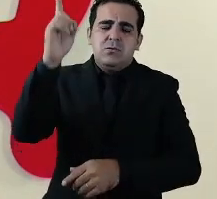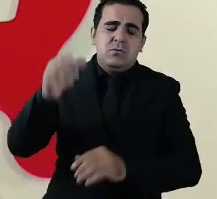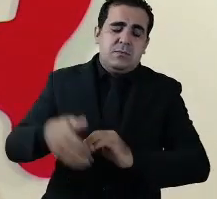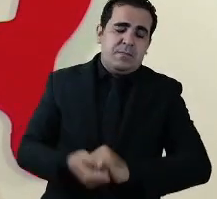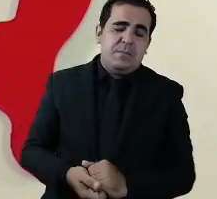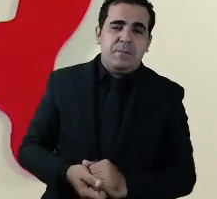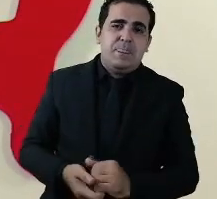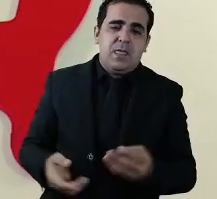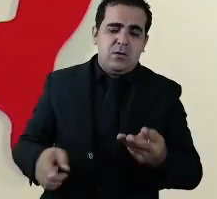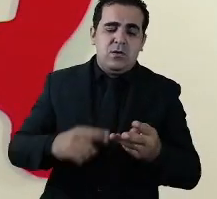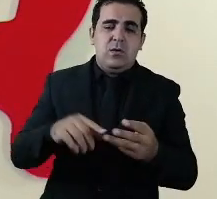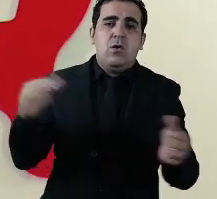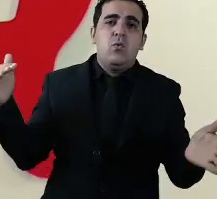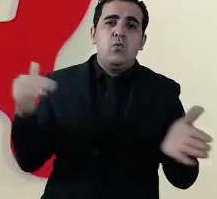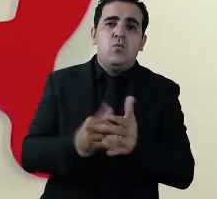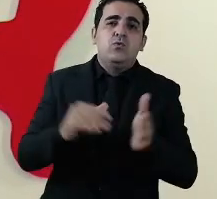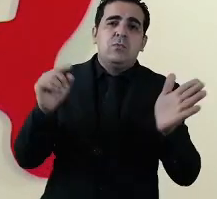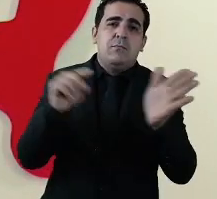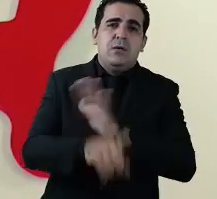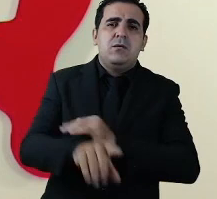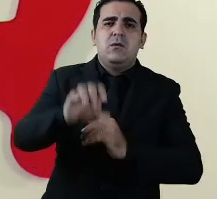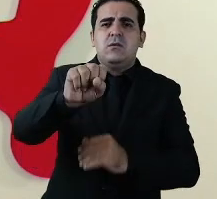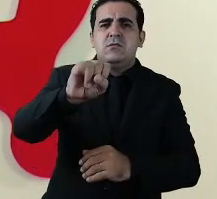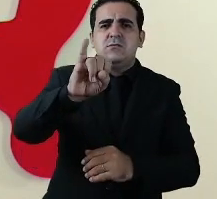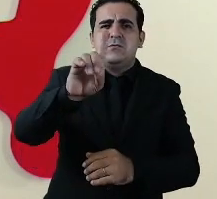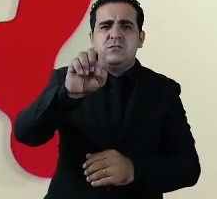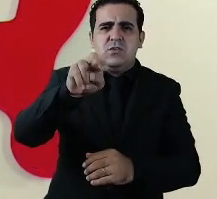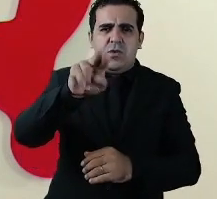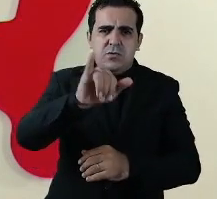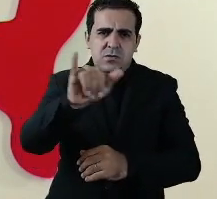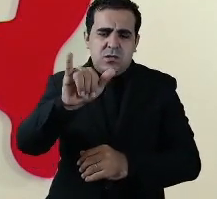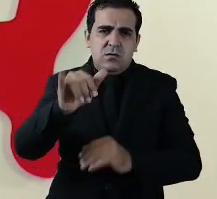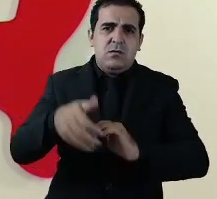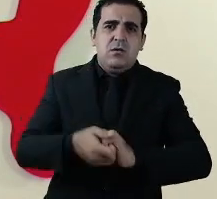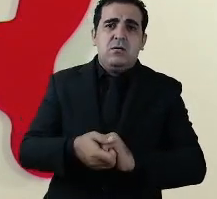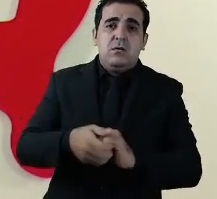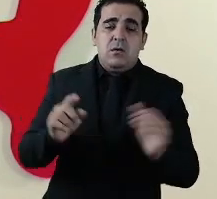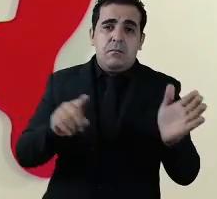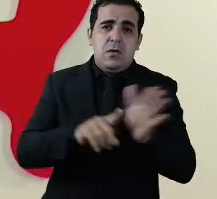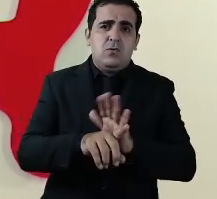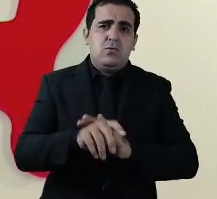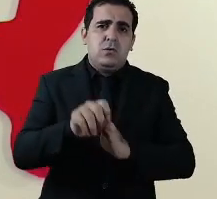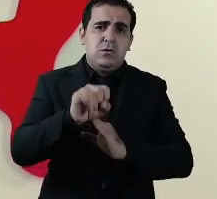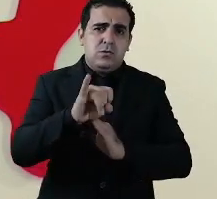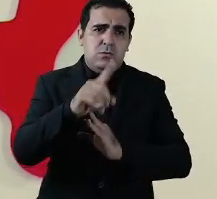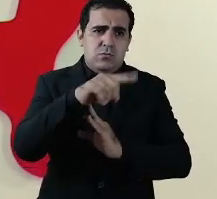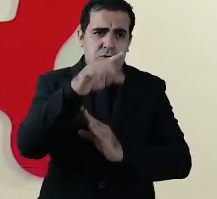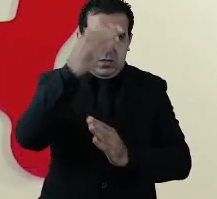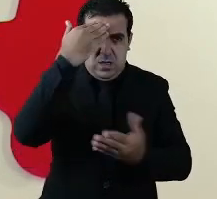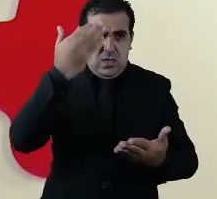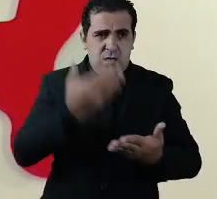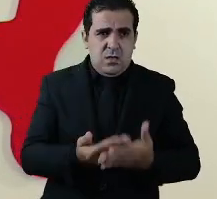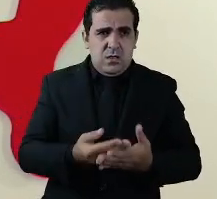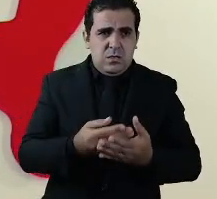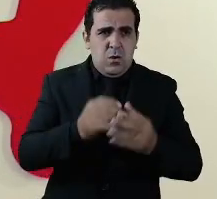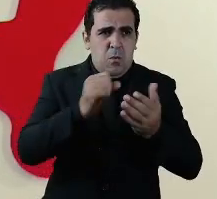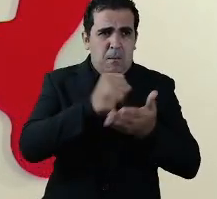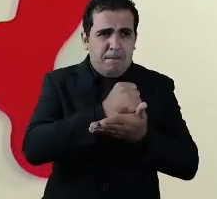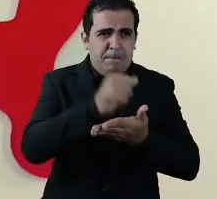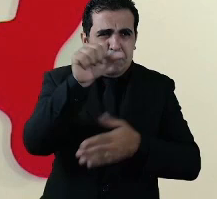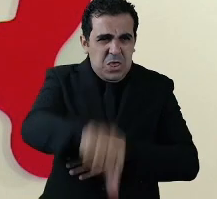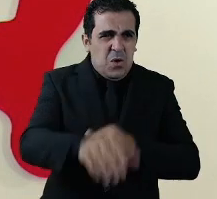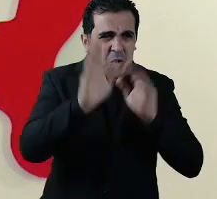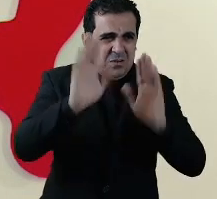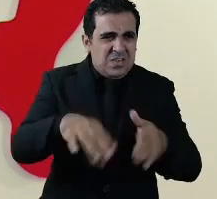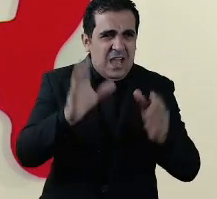A última pergunta governador é do repórter Cisne Pereira da TV Mirante ele quer saber do senhor se o senhor acredita que o pior já